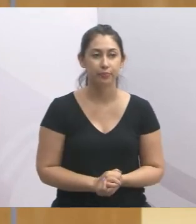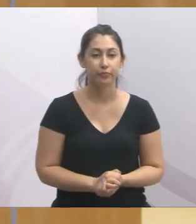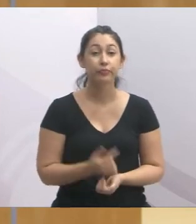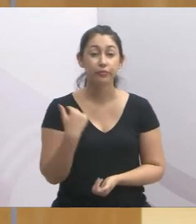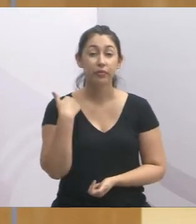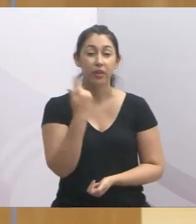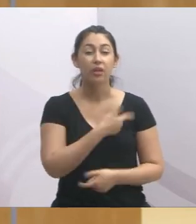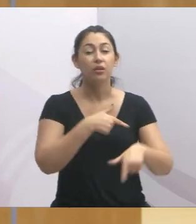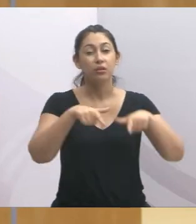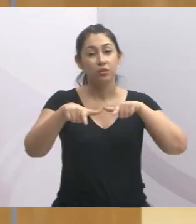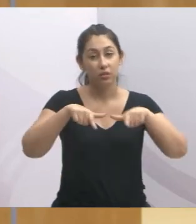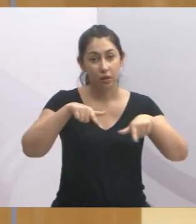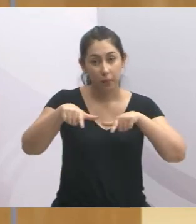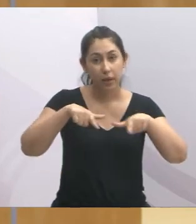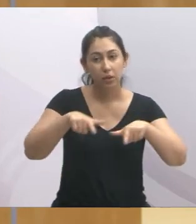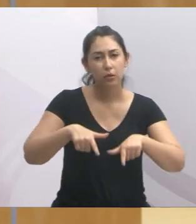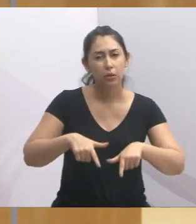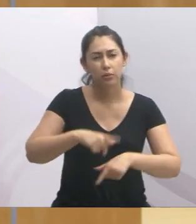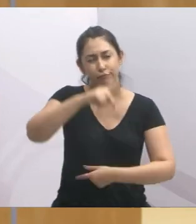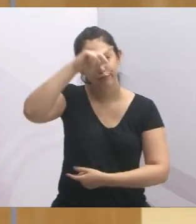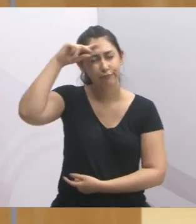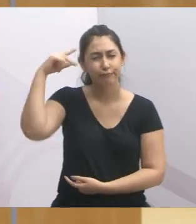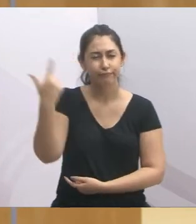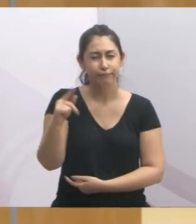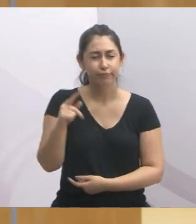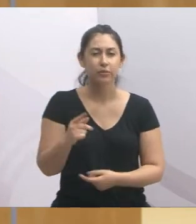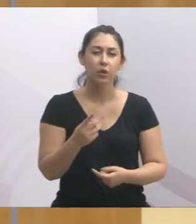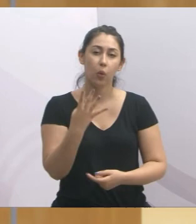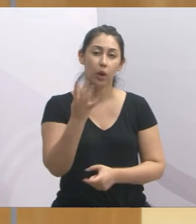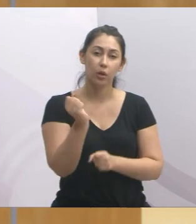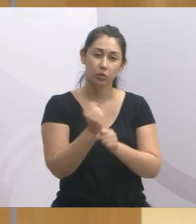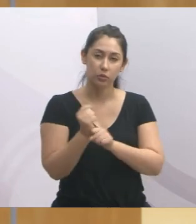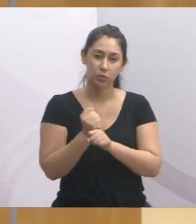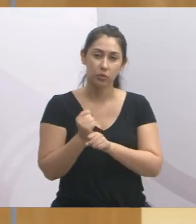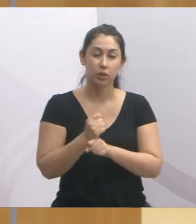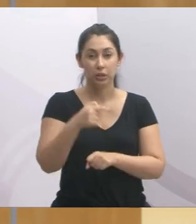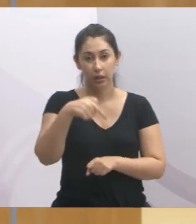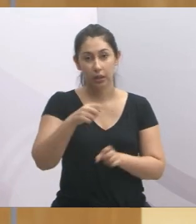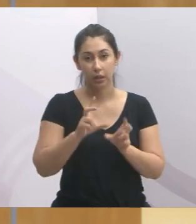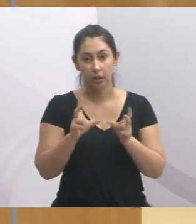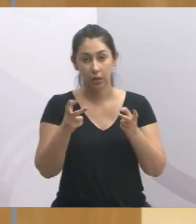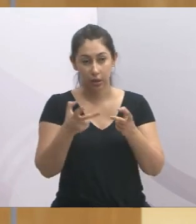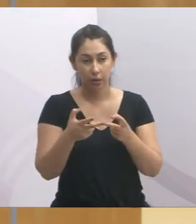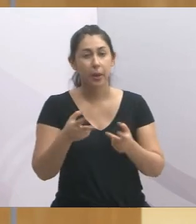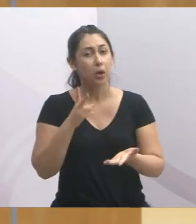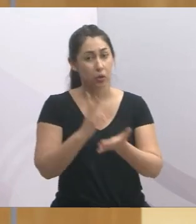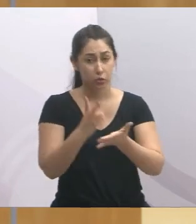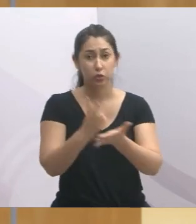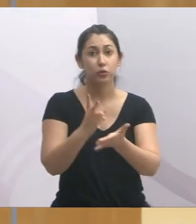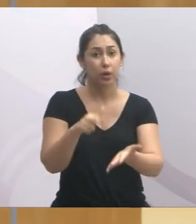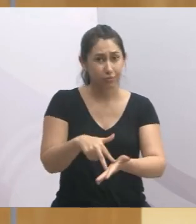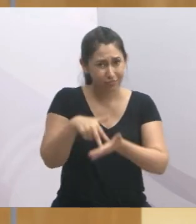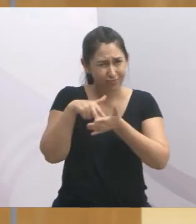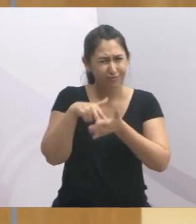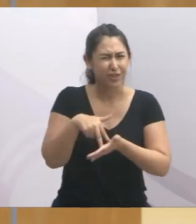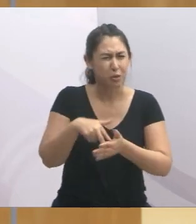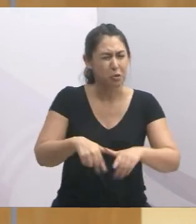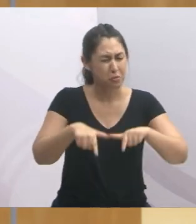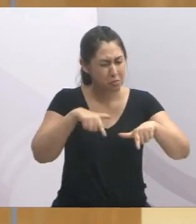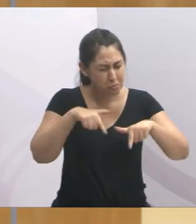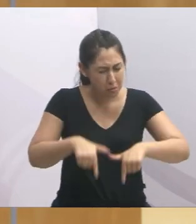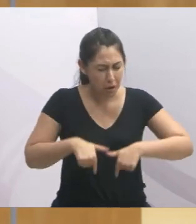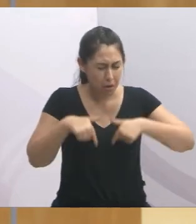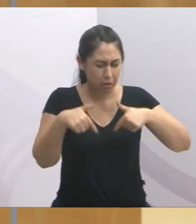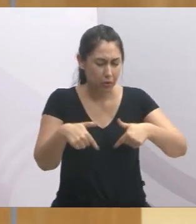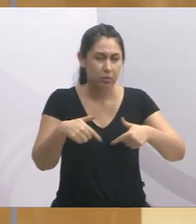que a gente trabalhou incansavelmente esses quatro anos aqui na Câmara Municipal e vamos continuar firme, né, Derbal? Firme na luta,